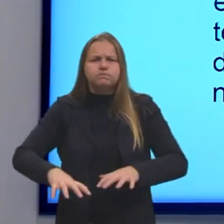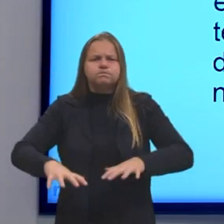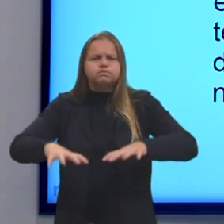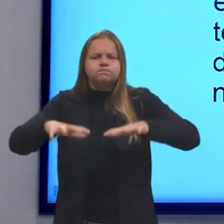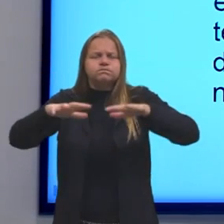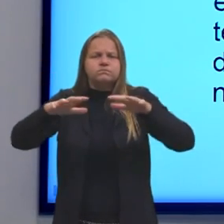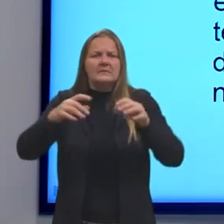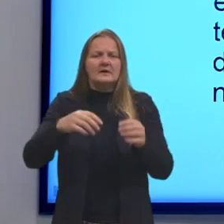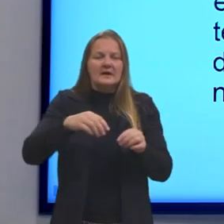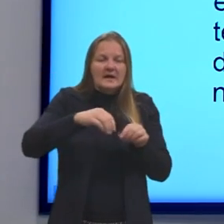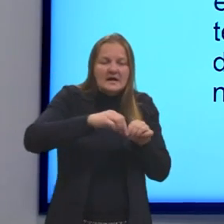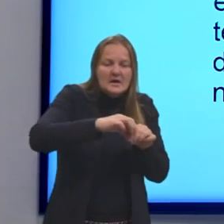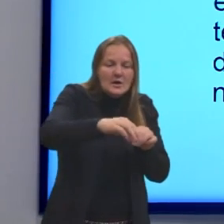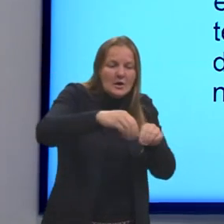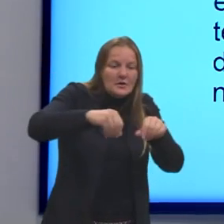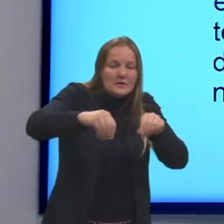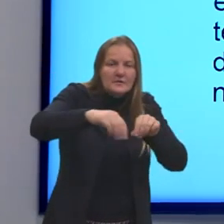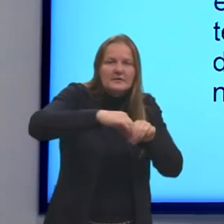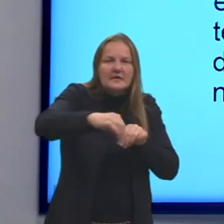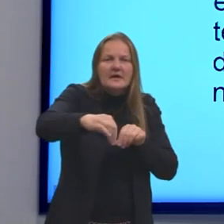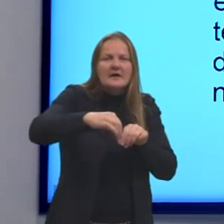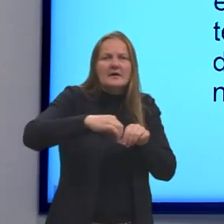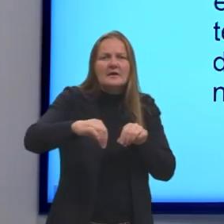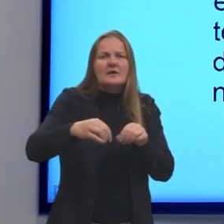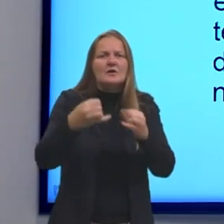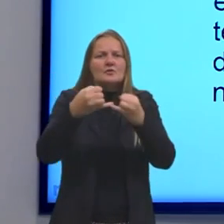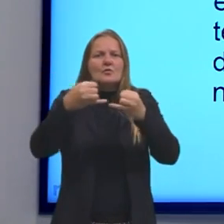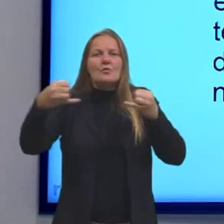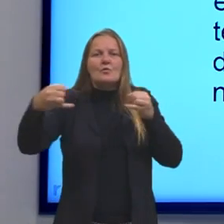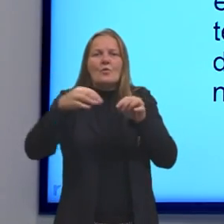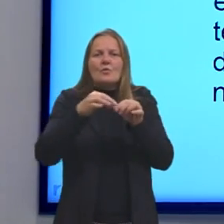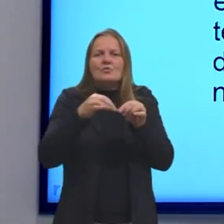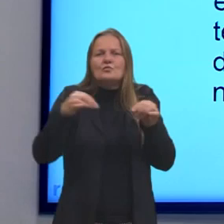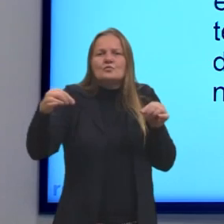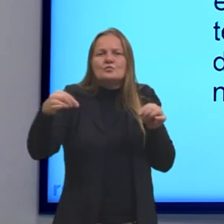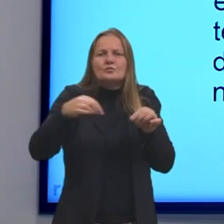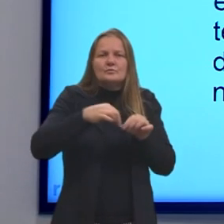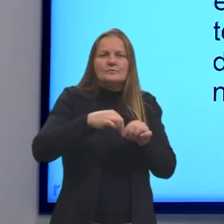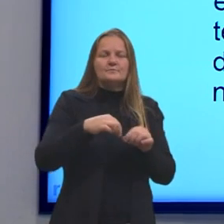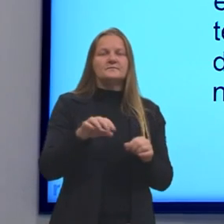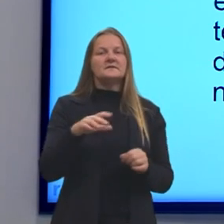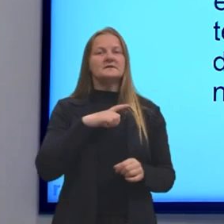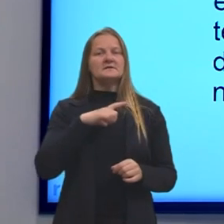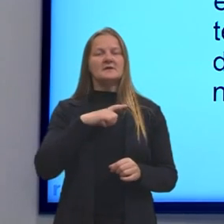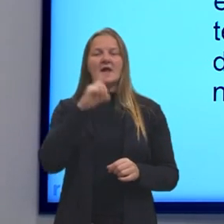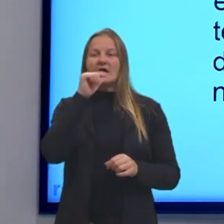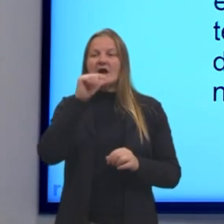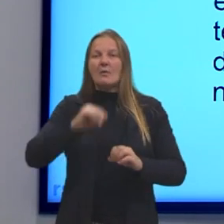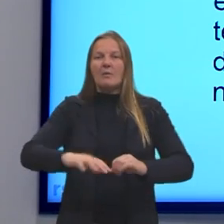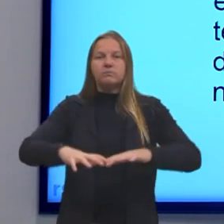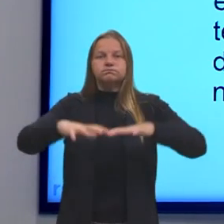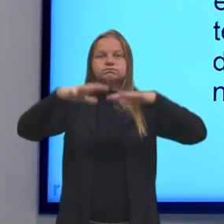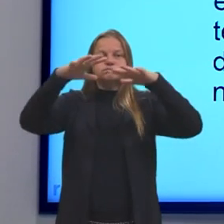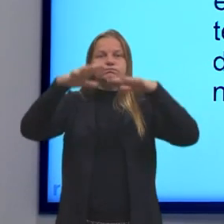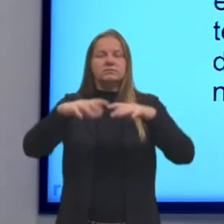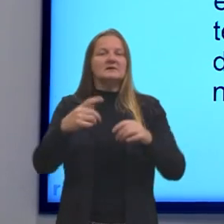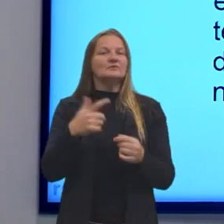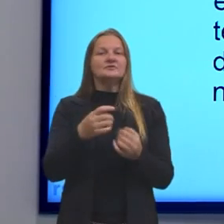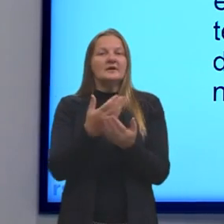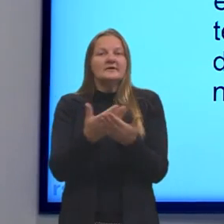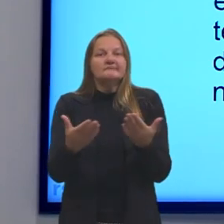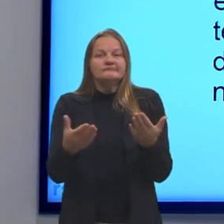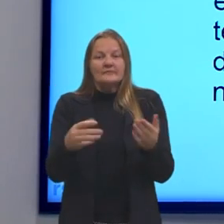passaram a demarcar as terras utilizando uma espécie de corda. Assim, quando a chuva viesse, não teria o risco de